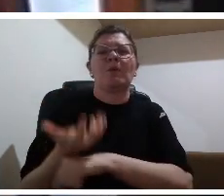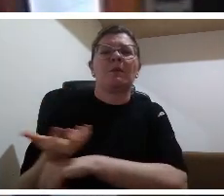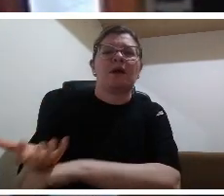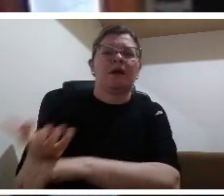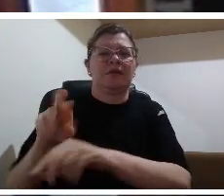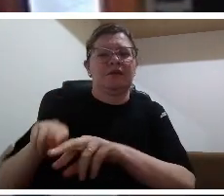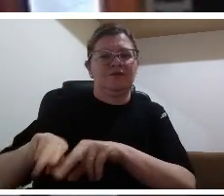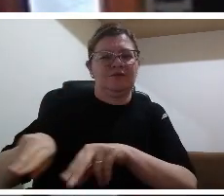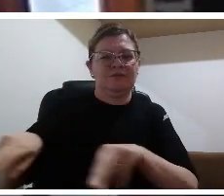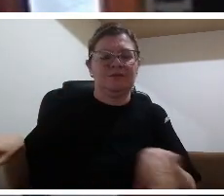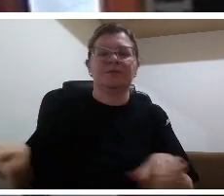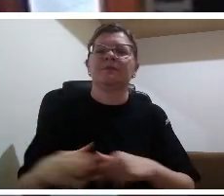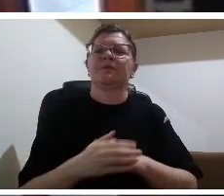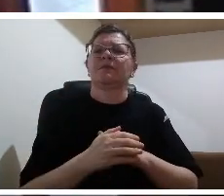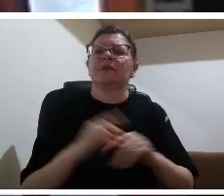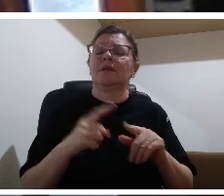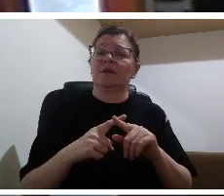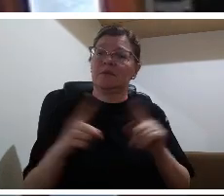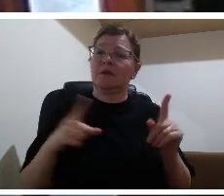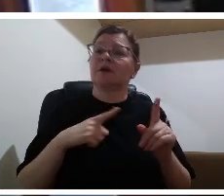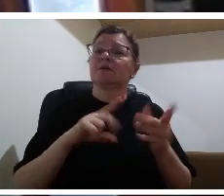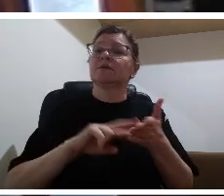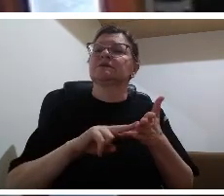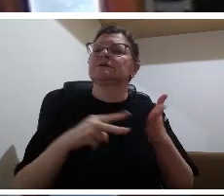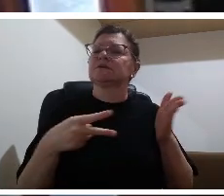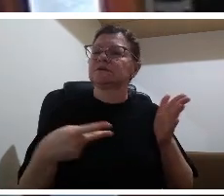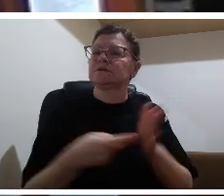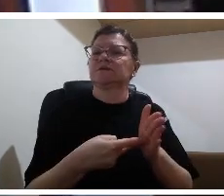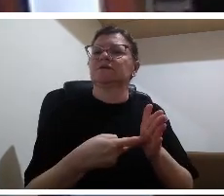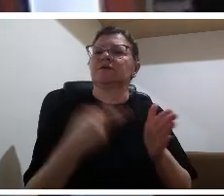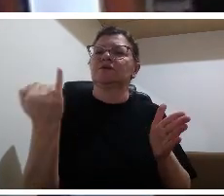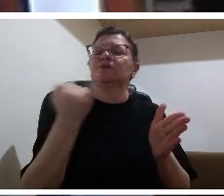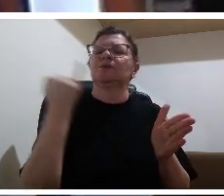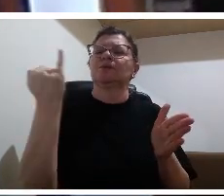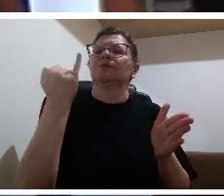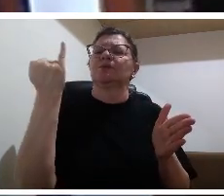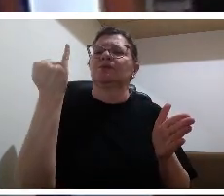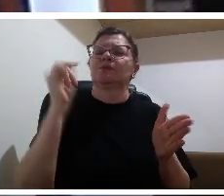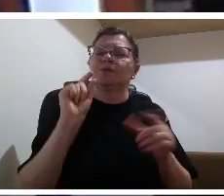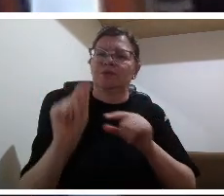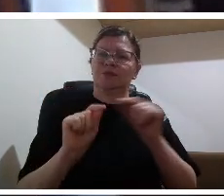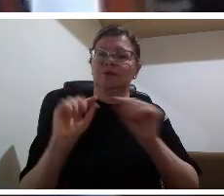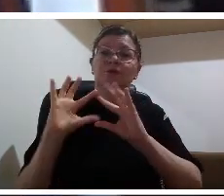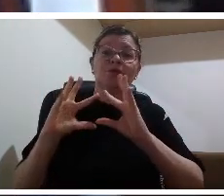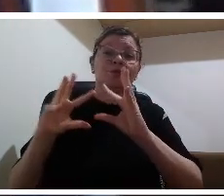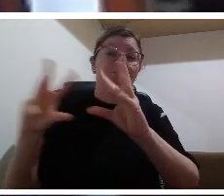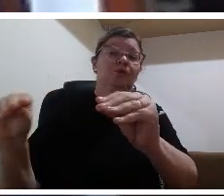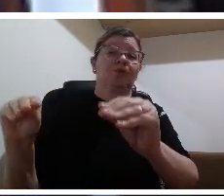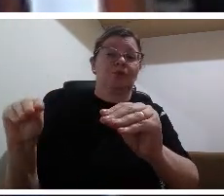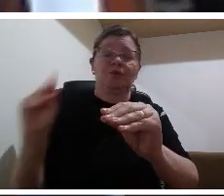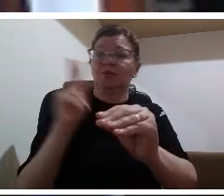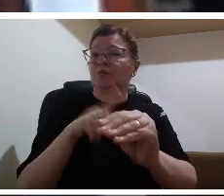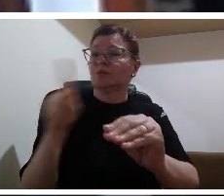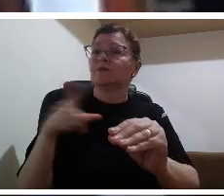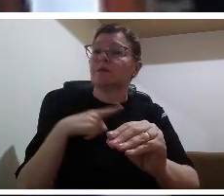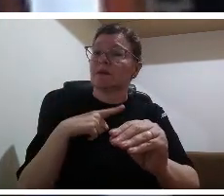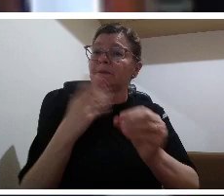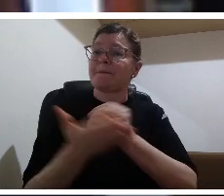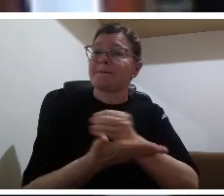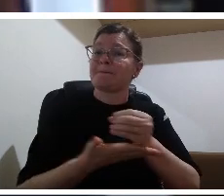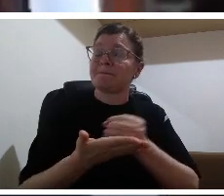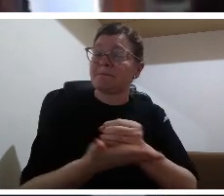poder trabalhar e formar brasileiro então o que importa é talvez